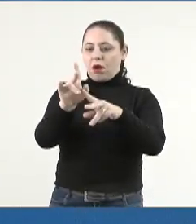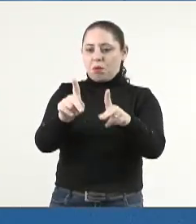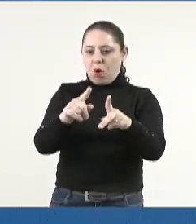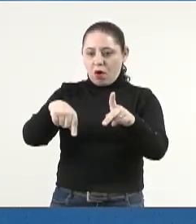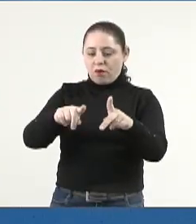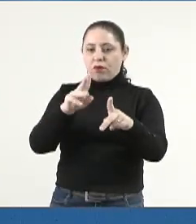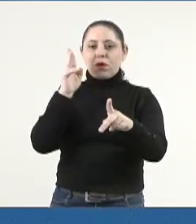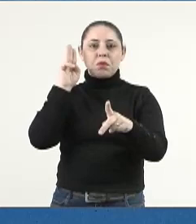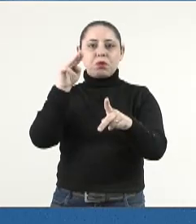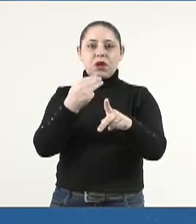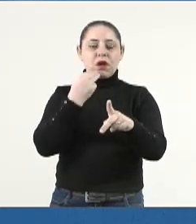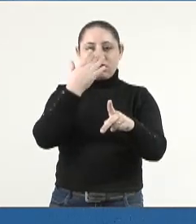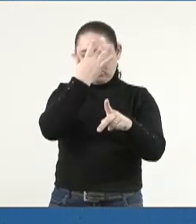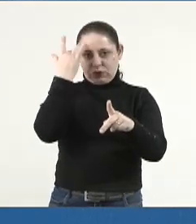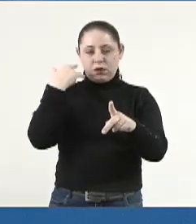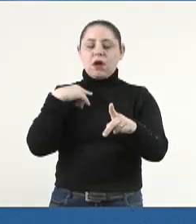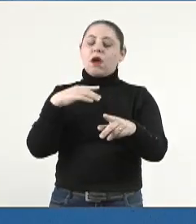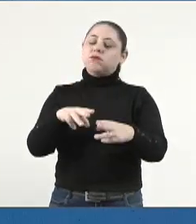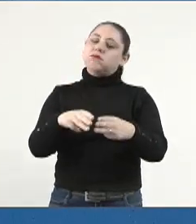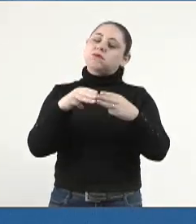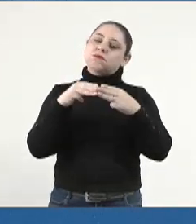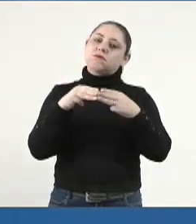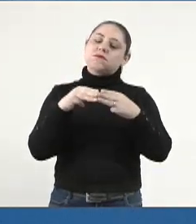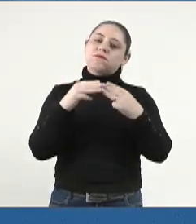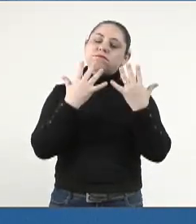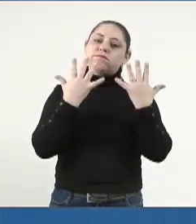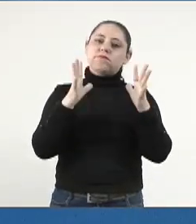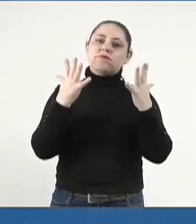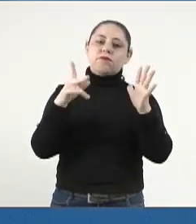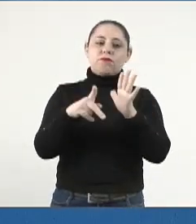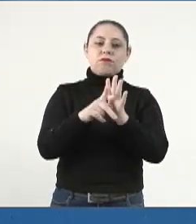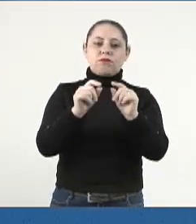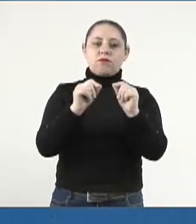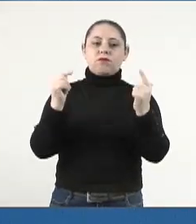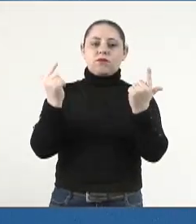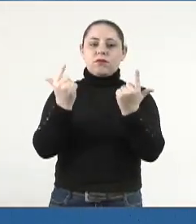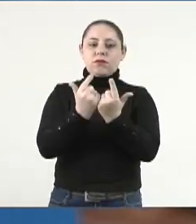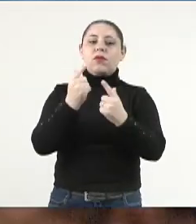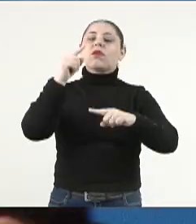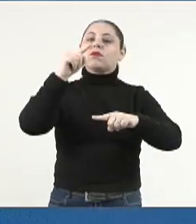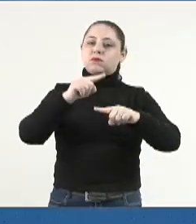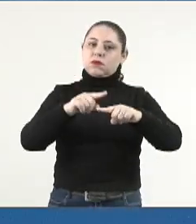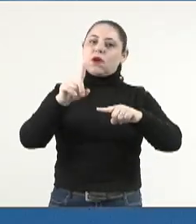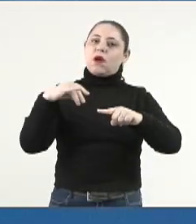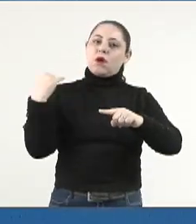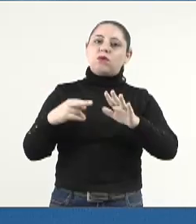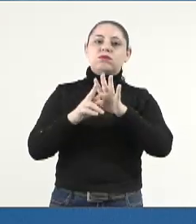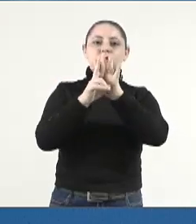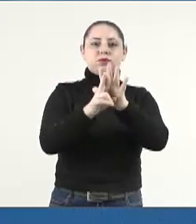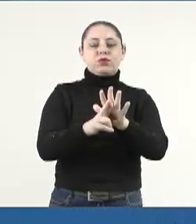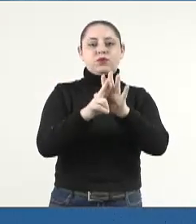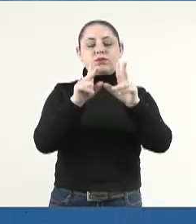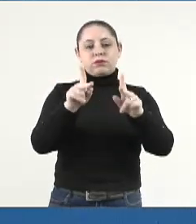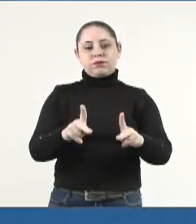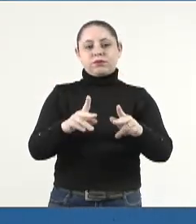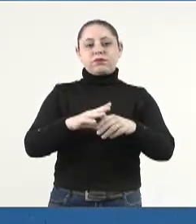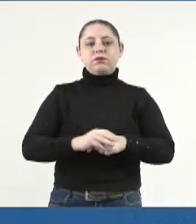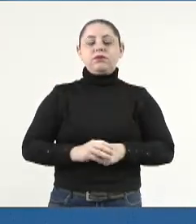legítimo a presente moção de aplauso por parte desta Casa representante do nosso povo.